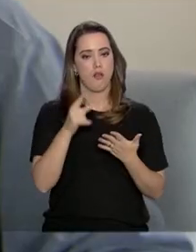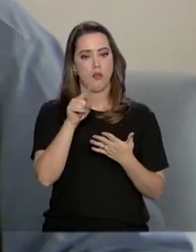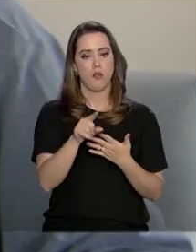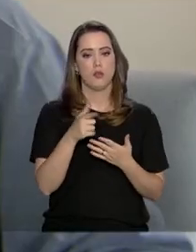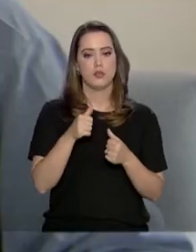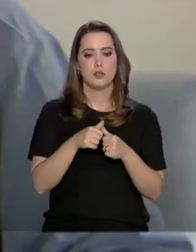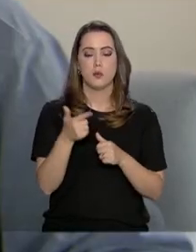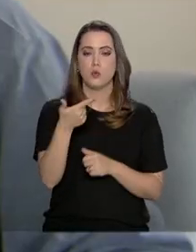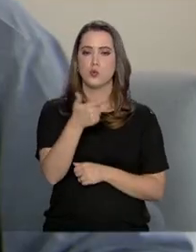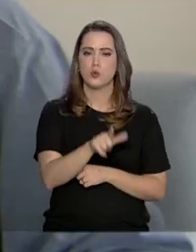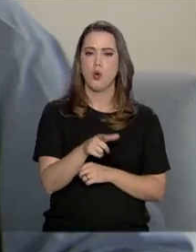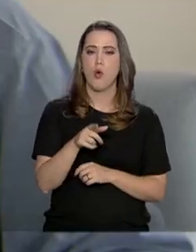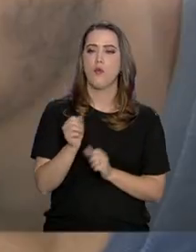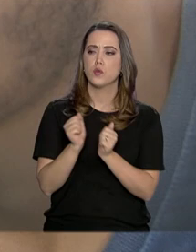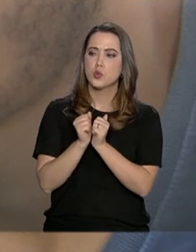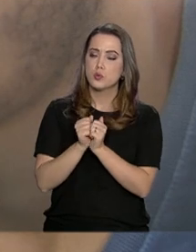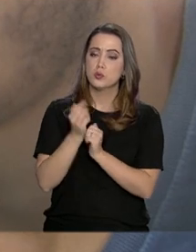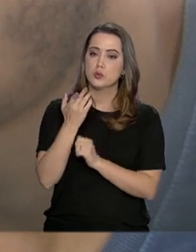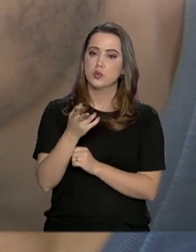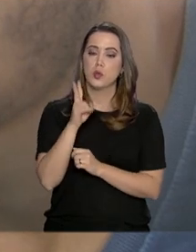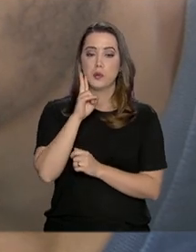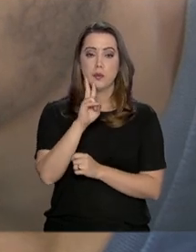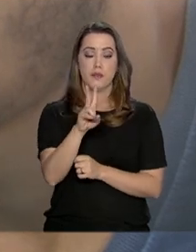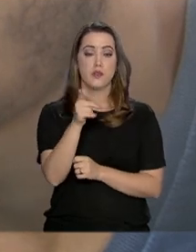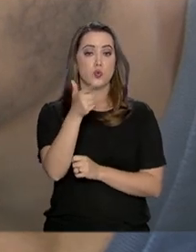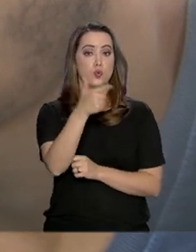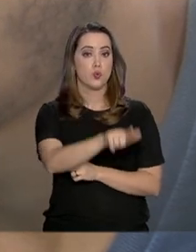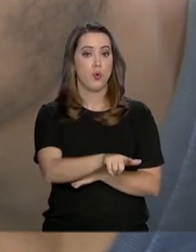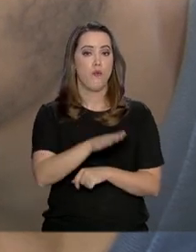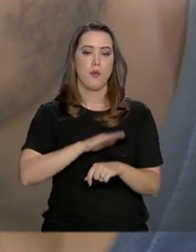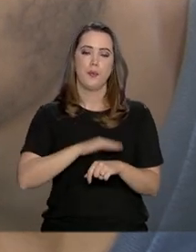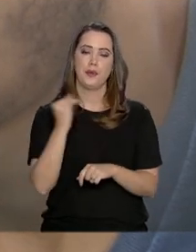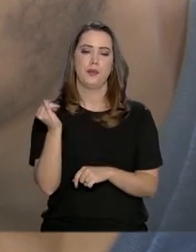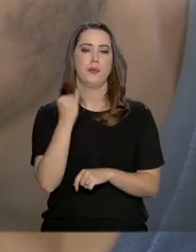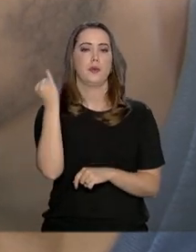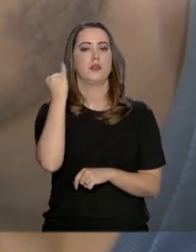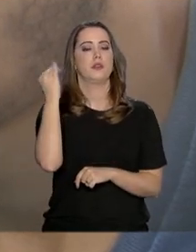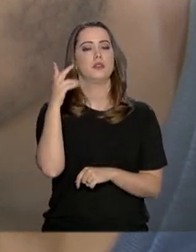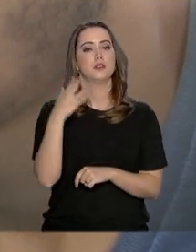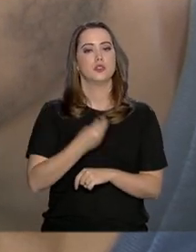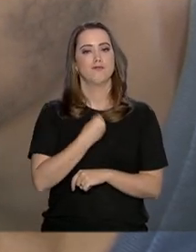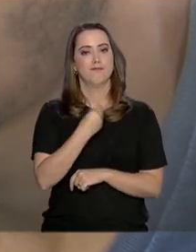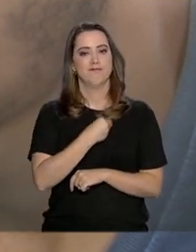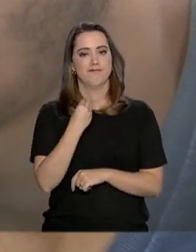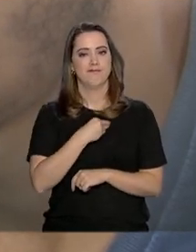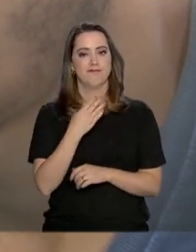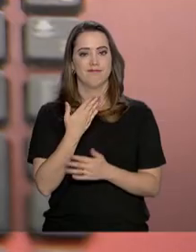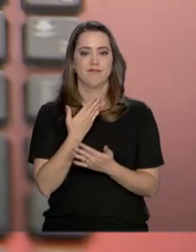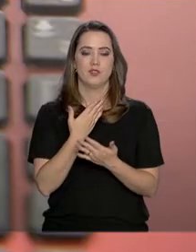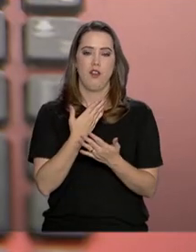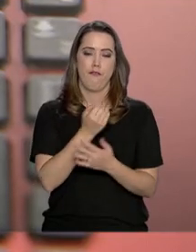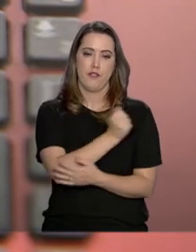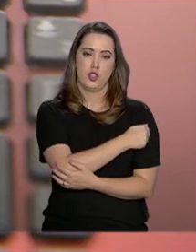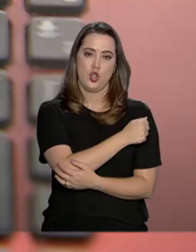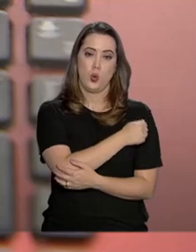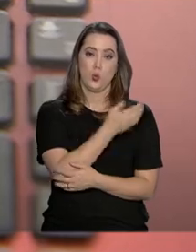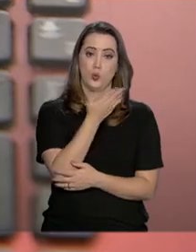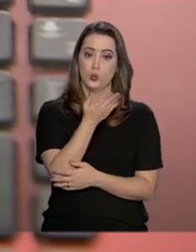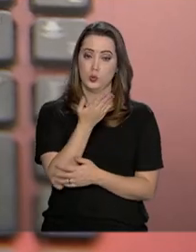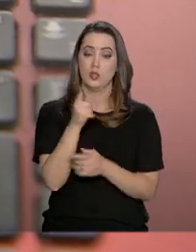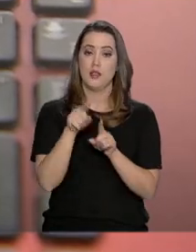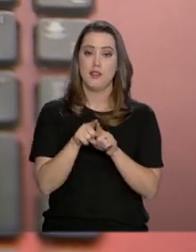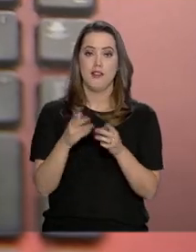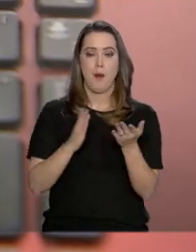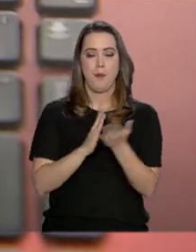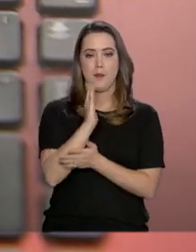estamos de novo ao seu lado para registrar mais um momento importante na sua vida de estudante. Ele acaba